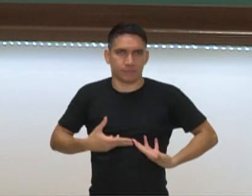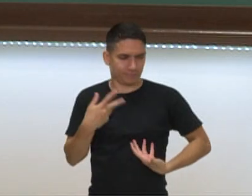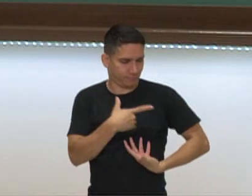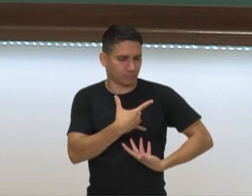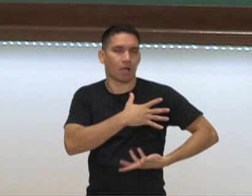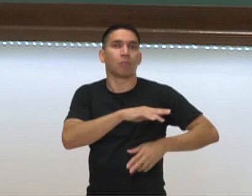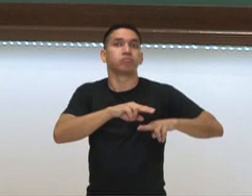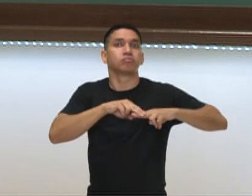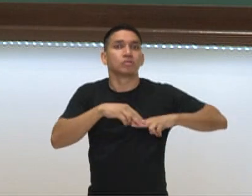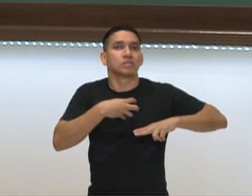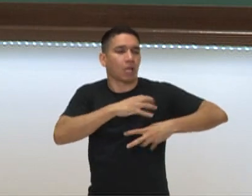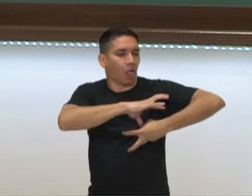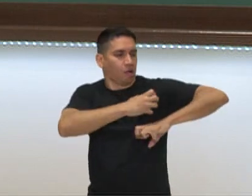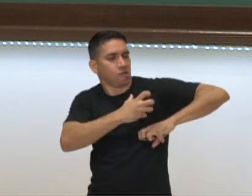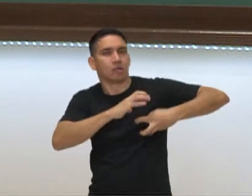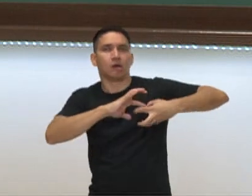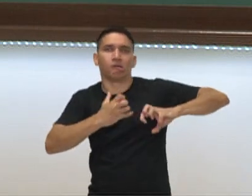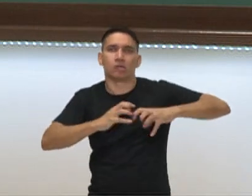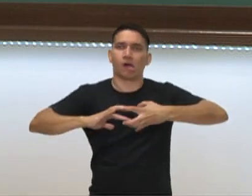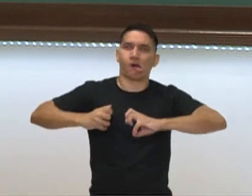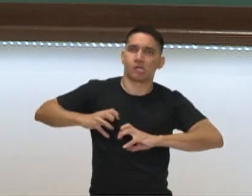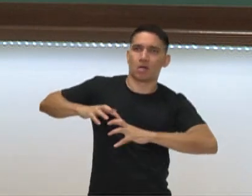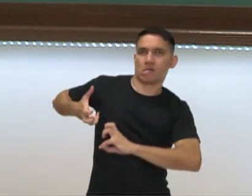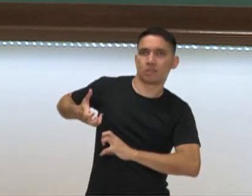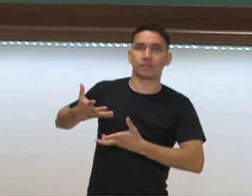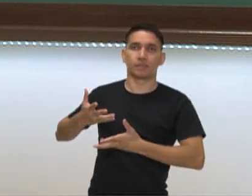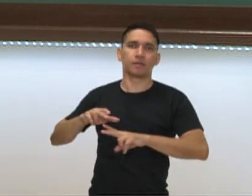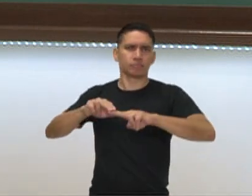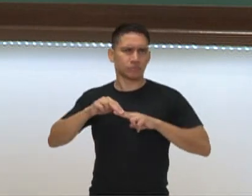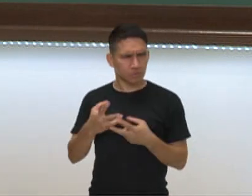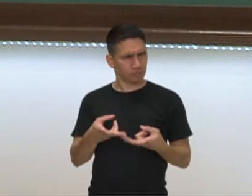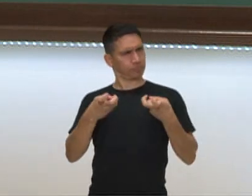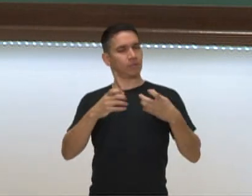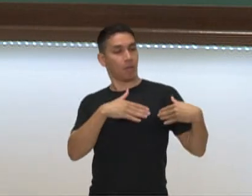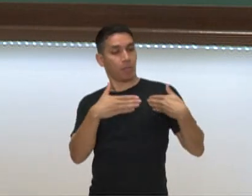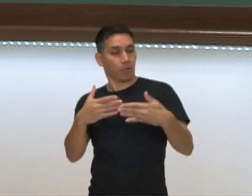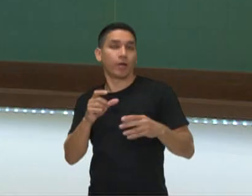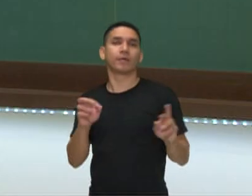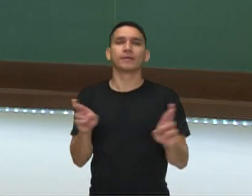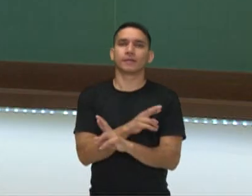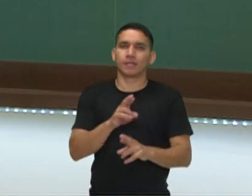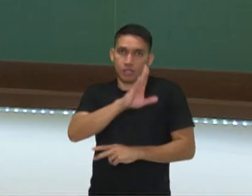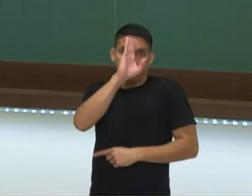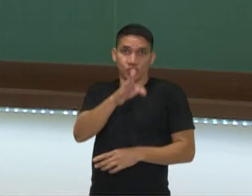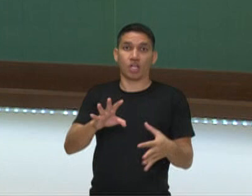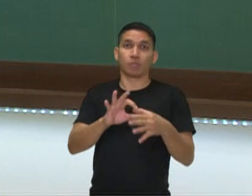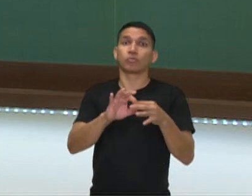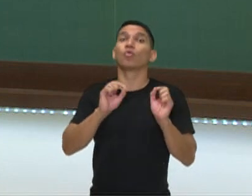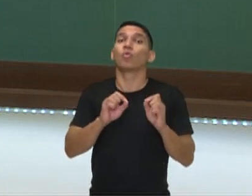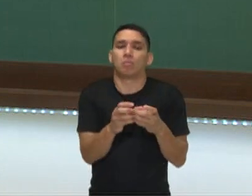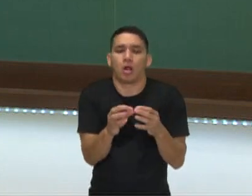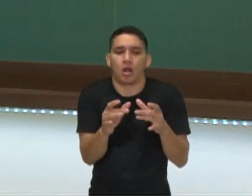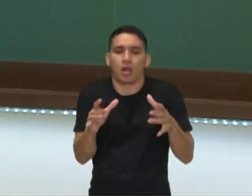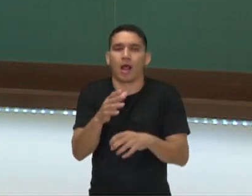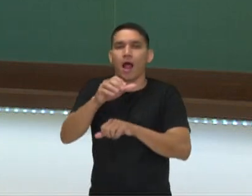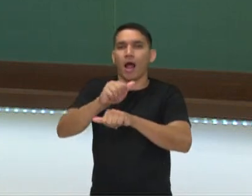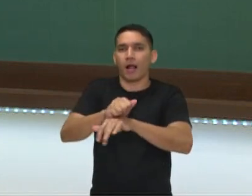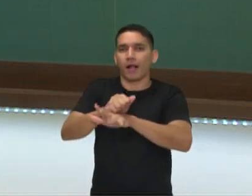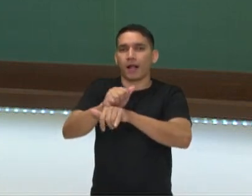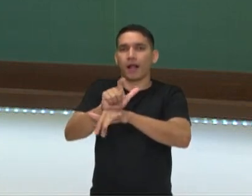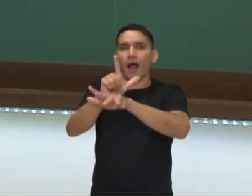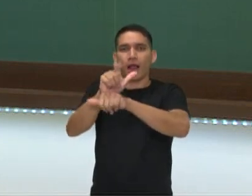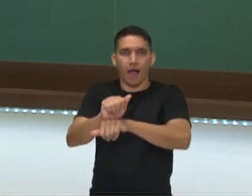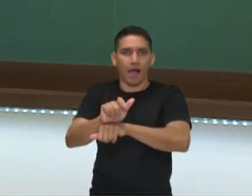características da câimbra, certo? Então, esse processo tem uma relação direta com a fermentação lática. O nosso